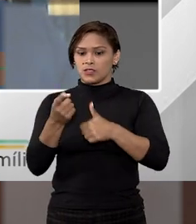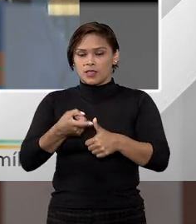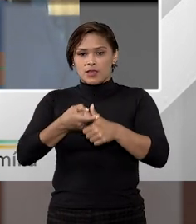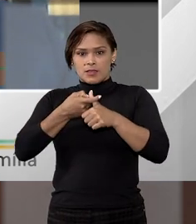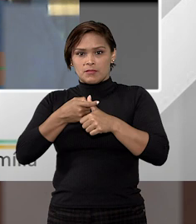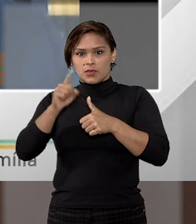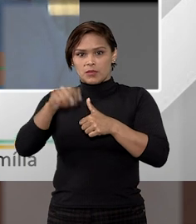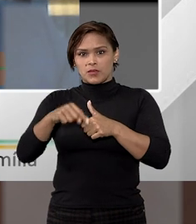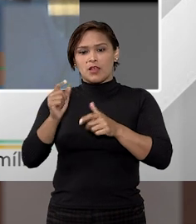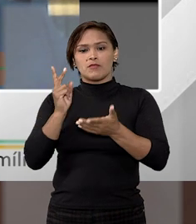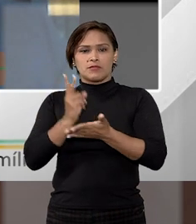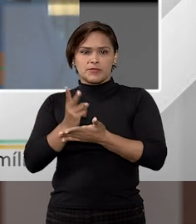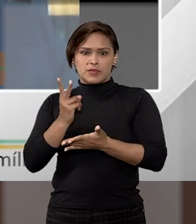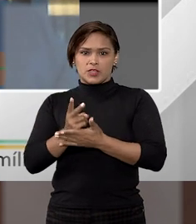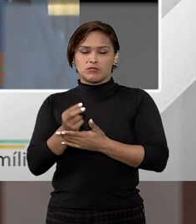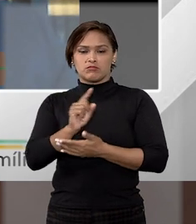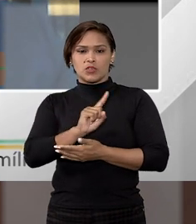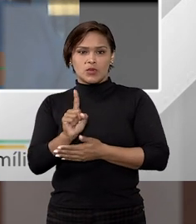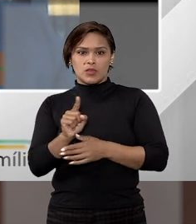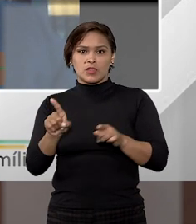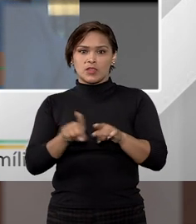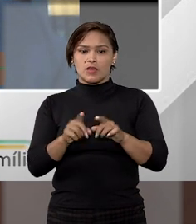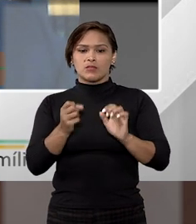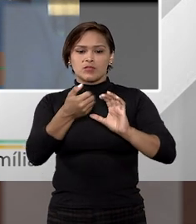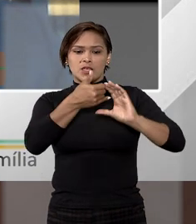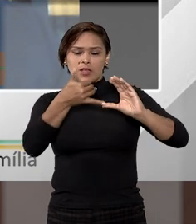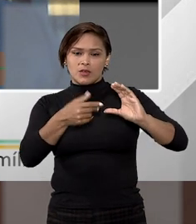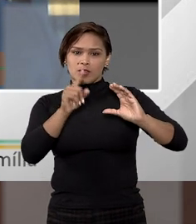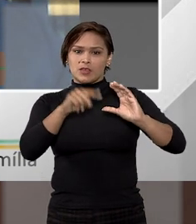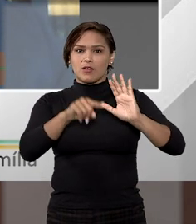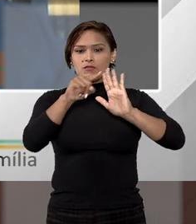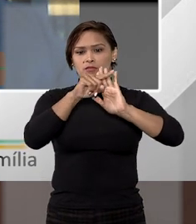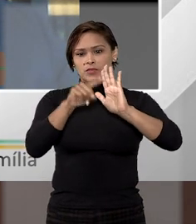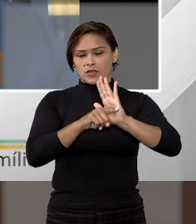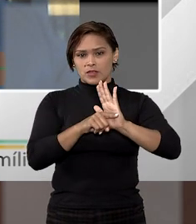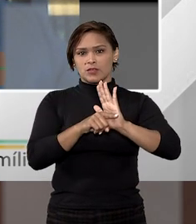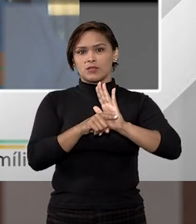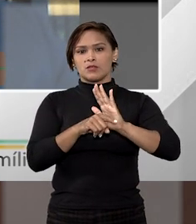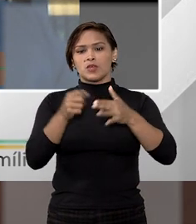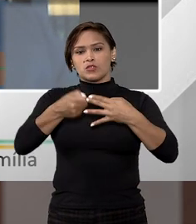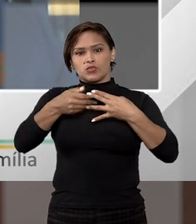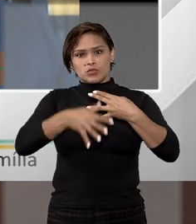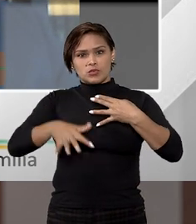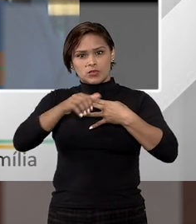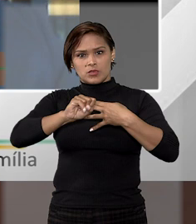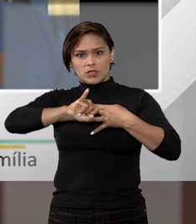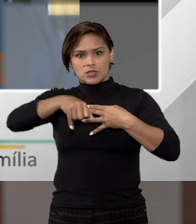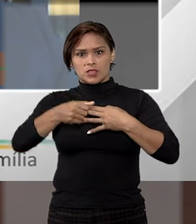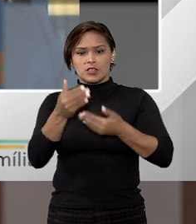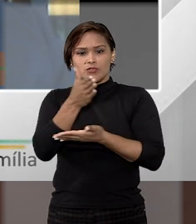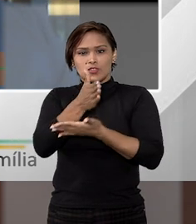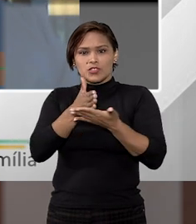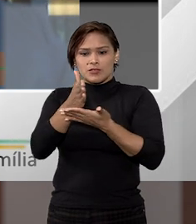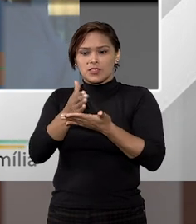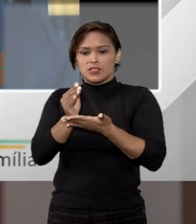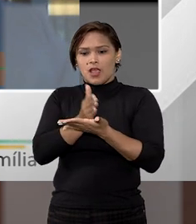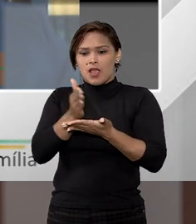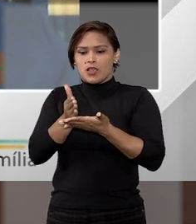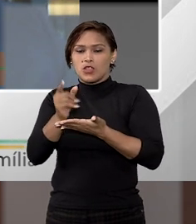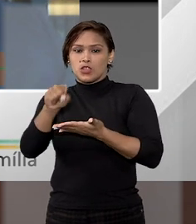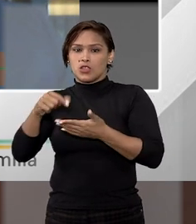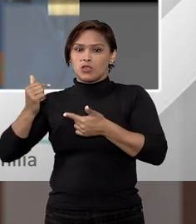empenhorabilidade vai permanecer ou não, é um critério que foi definido pela jurisprudência do STJ, que é a divisibilidade